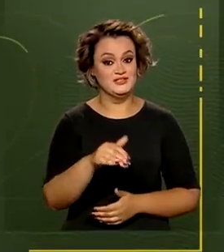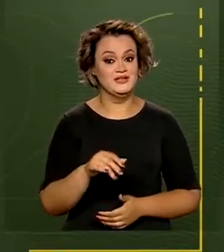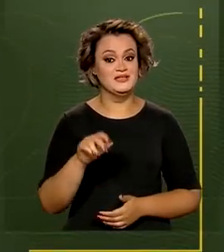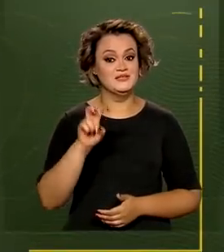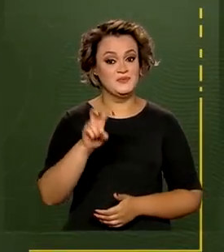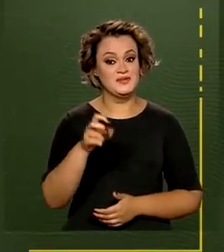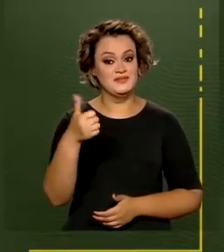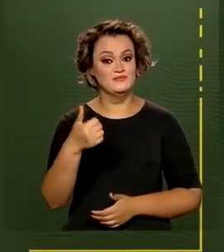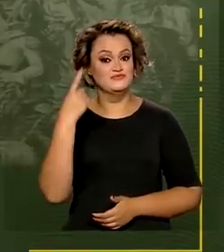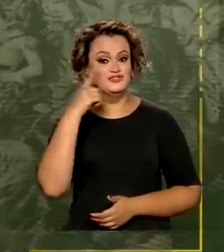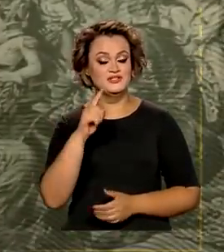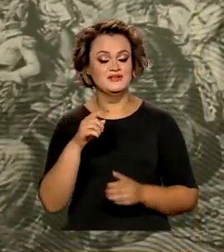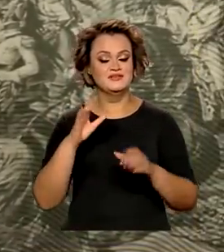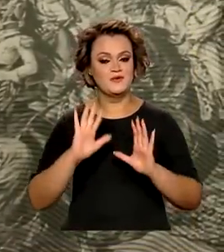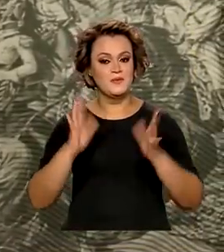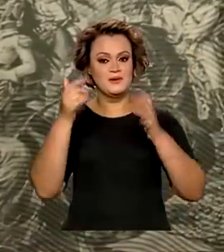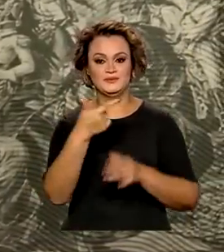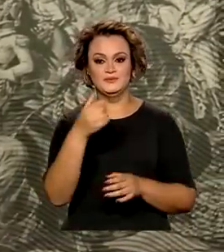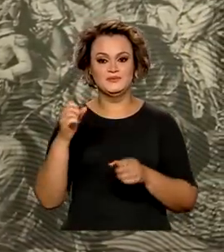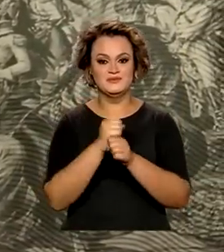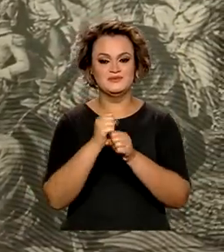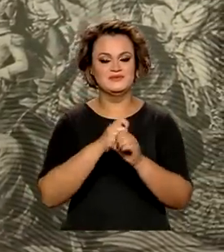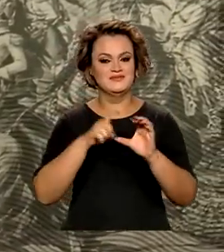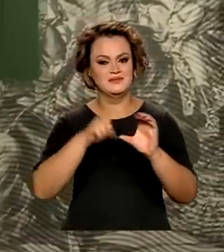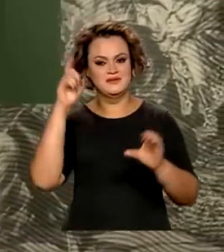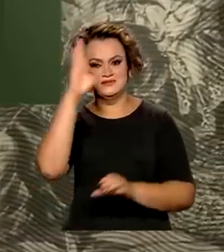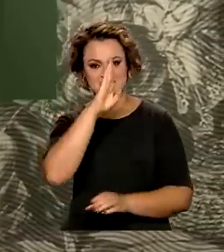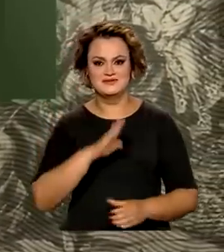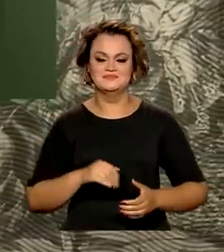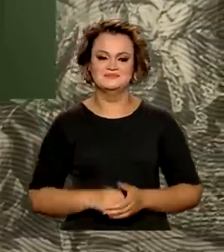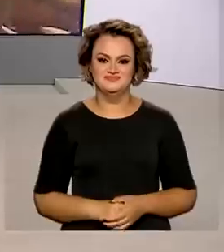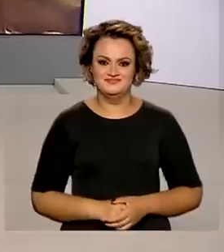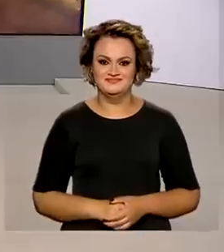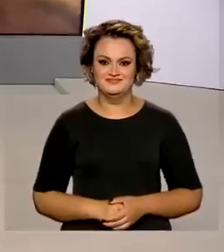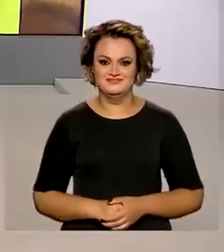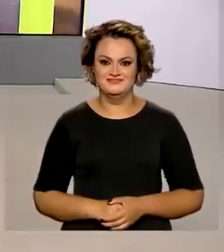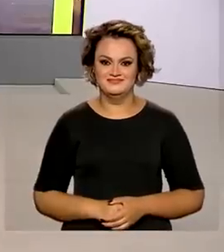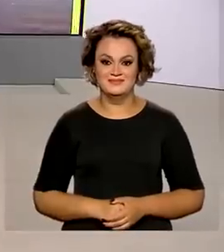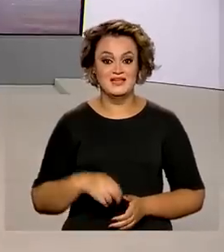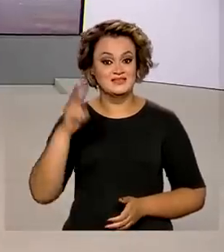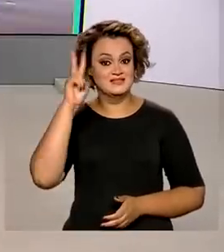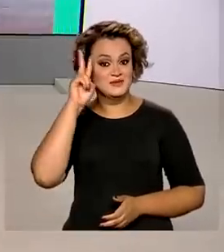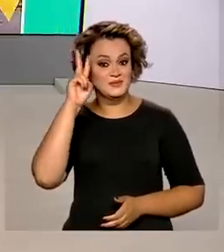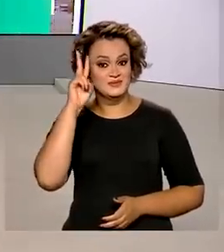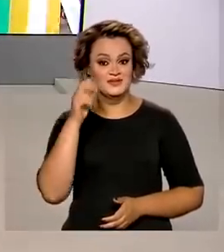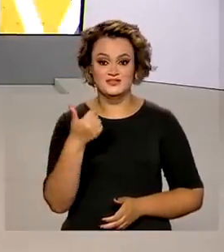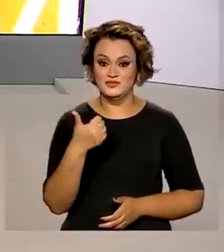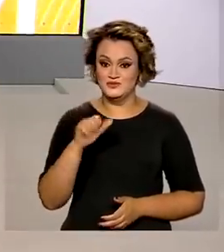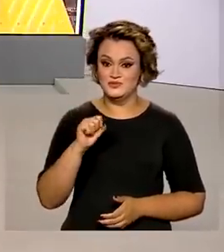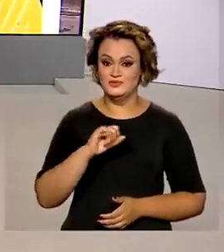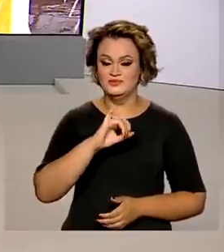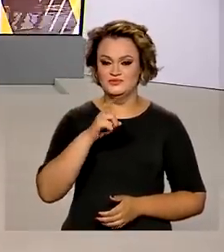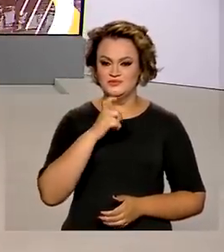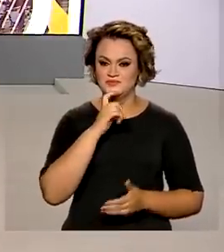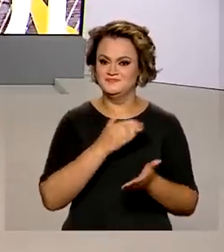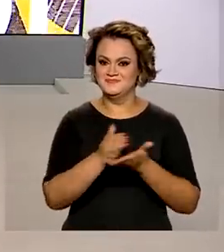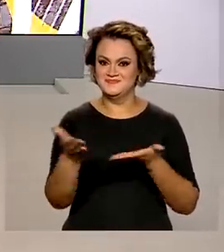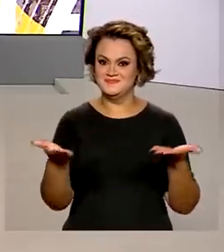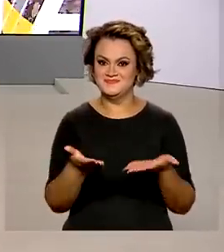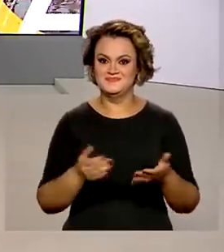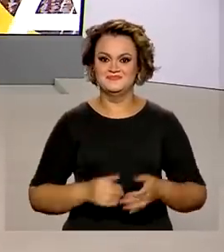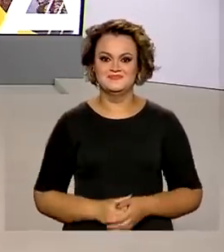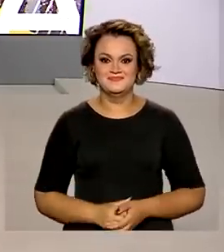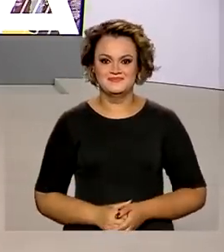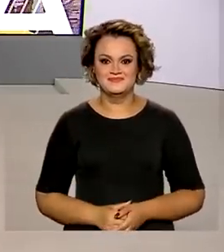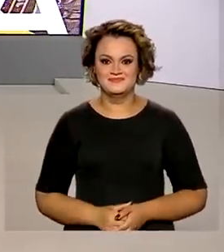51 dias para o bicentenário da independência do Brasil. Segunda-feira, 18 de julho, o Brasil